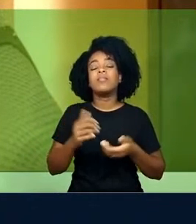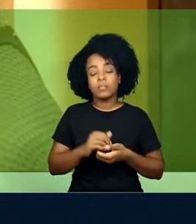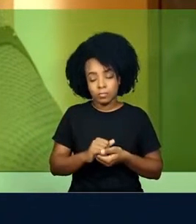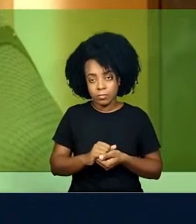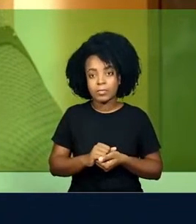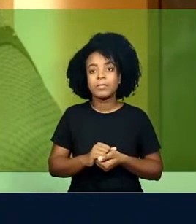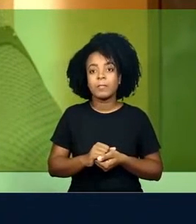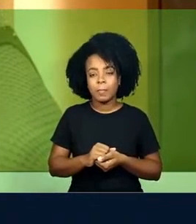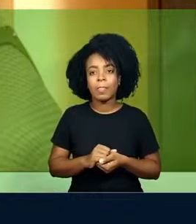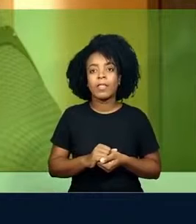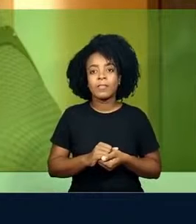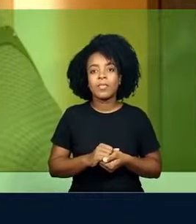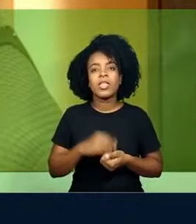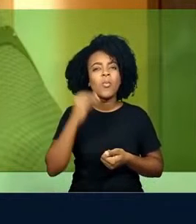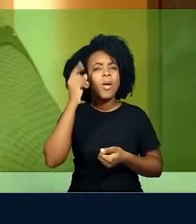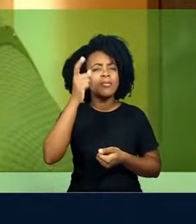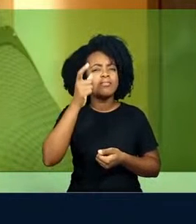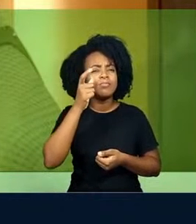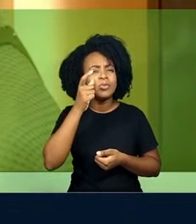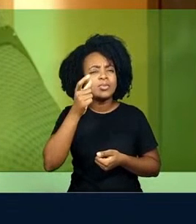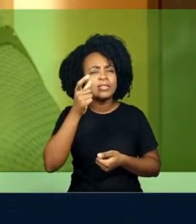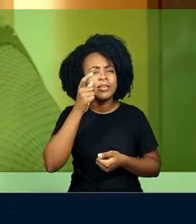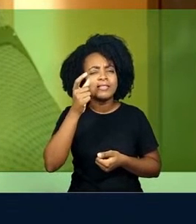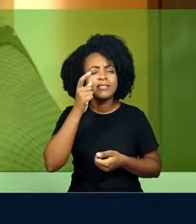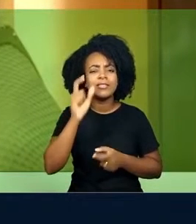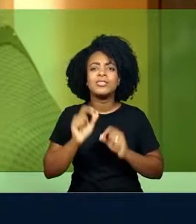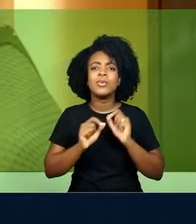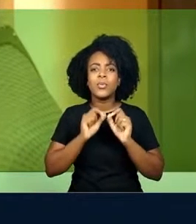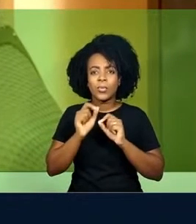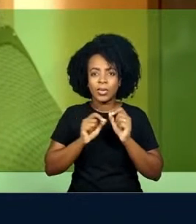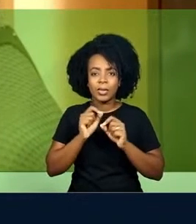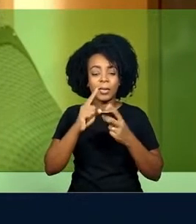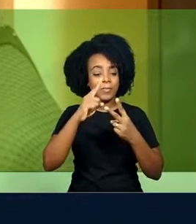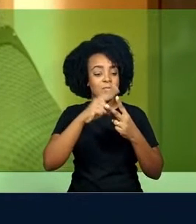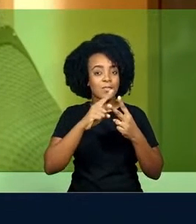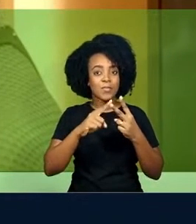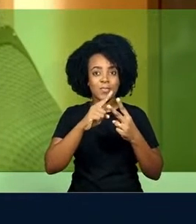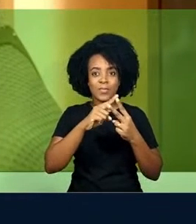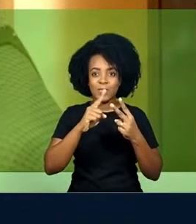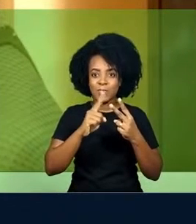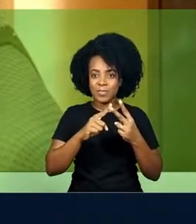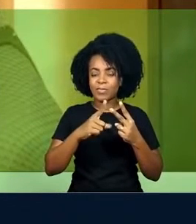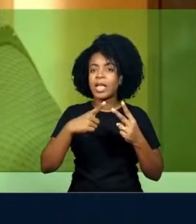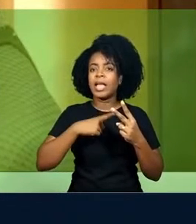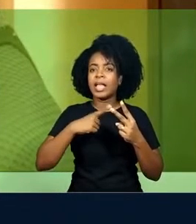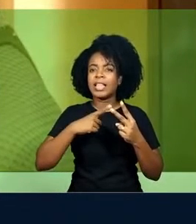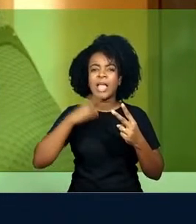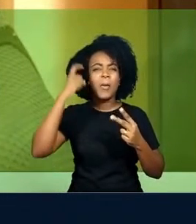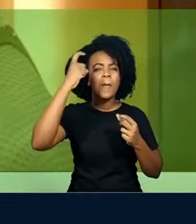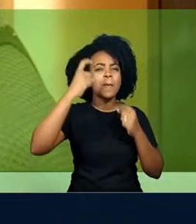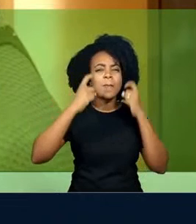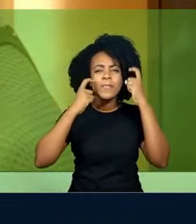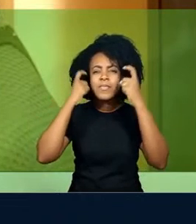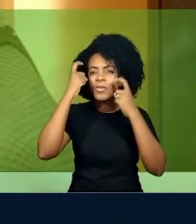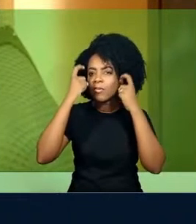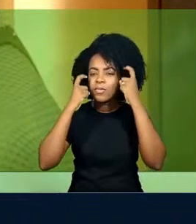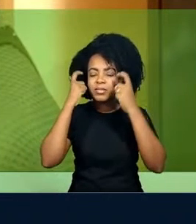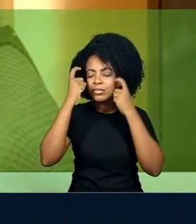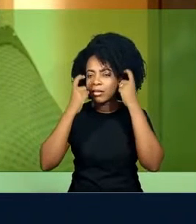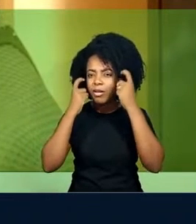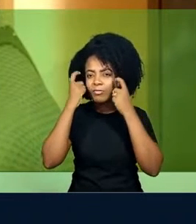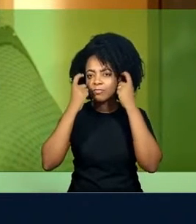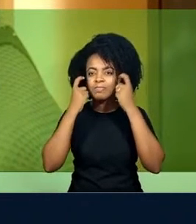Enquanto o 2001, o Odisseia no espaço e Blade Runner se preocupavam em